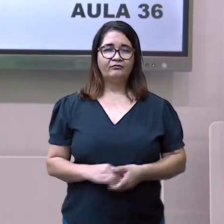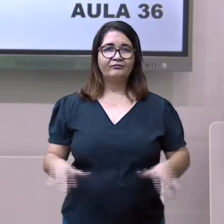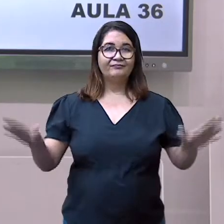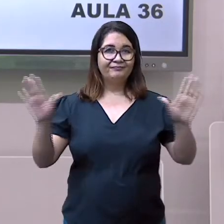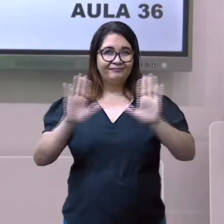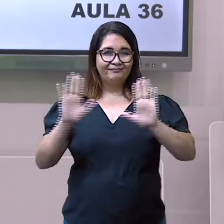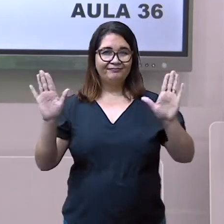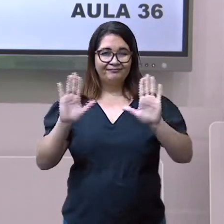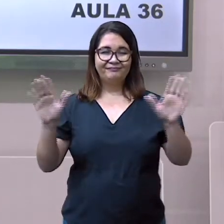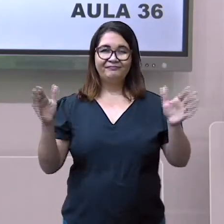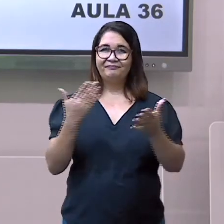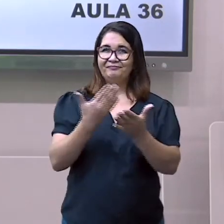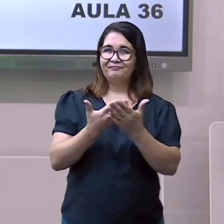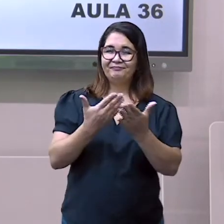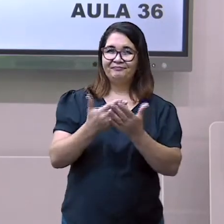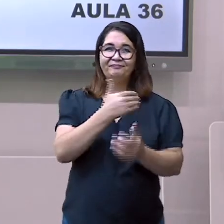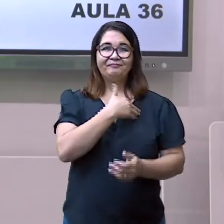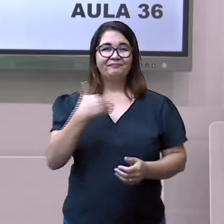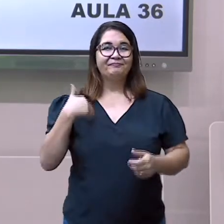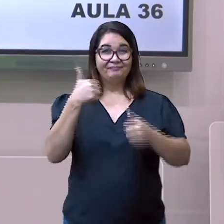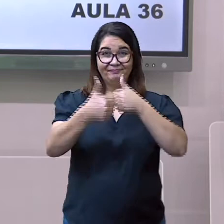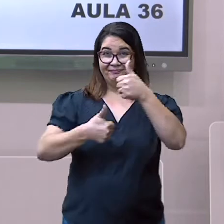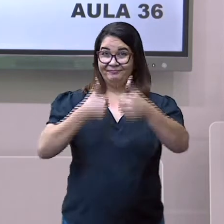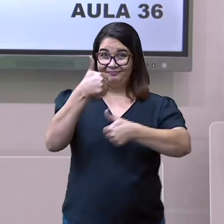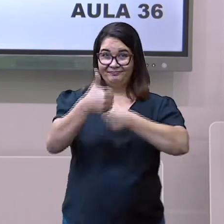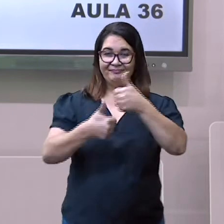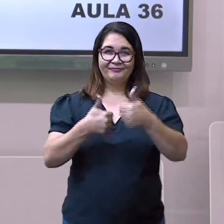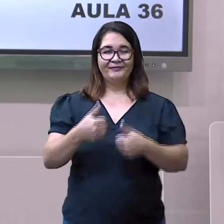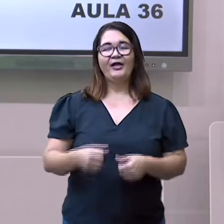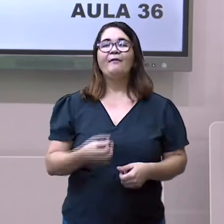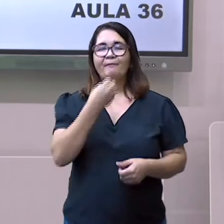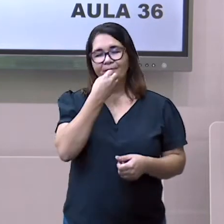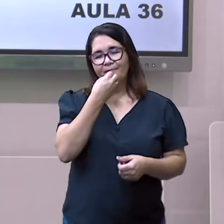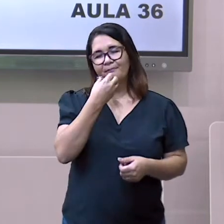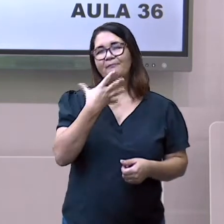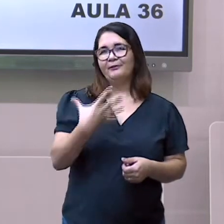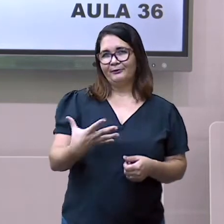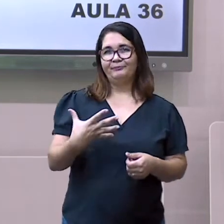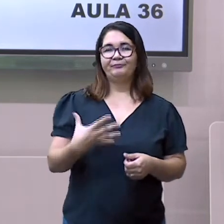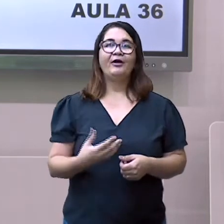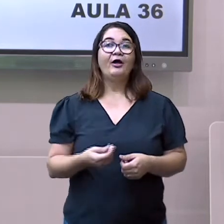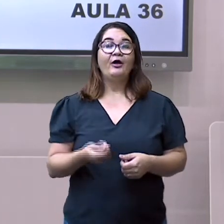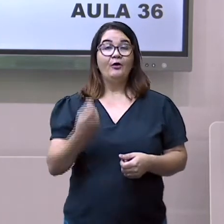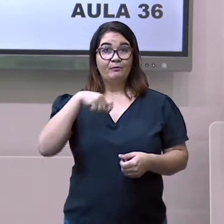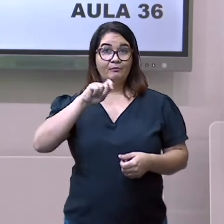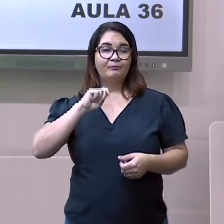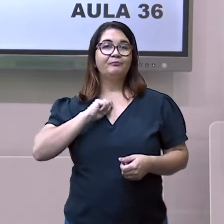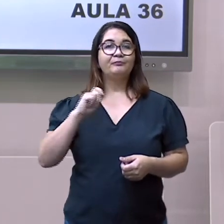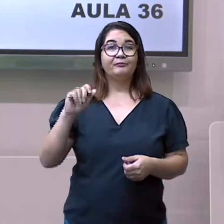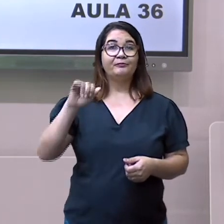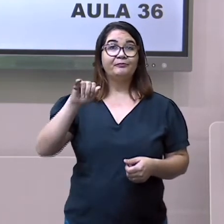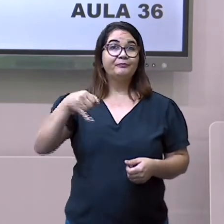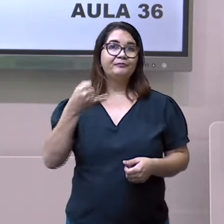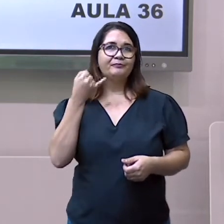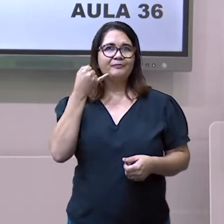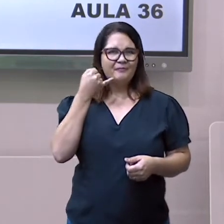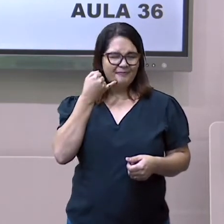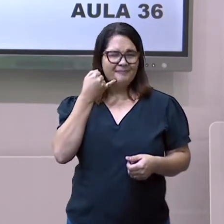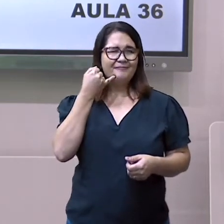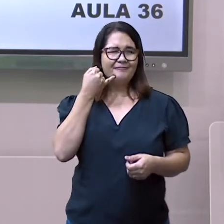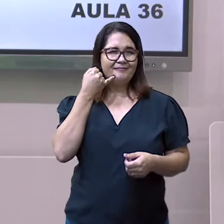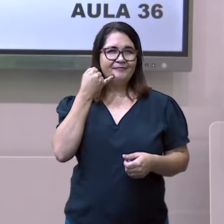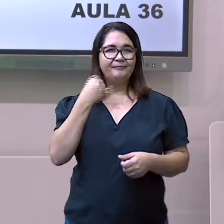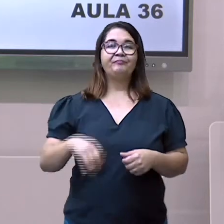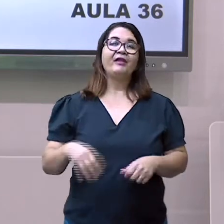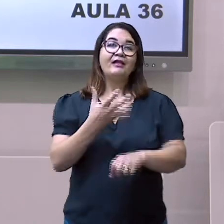Olá, estudantes! Tudo bem com vocês? Espero que sim! Me chamo Jaqueline e sou professora de